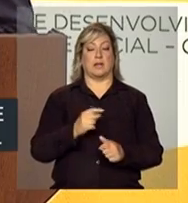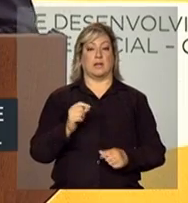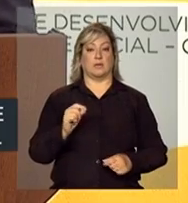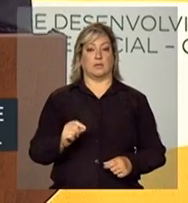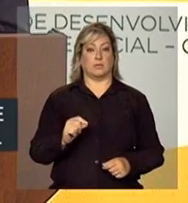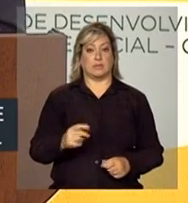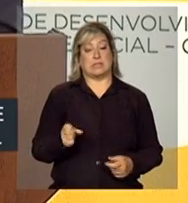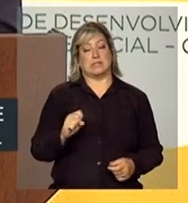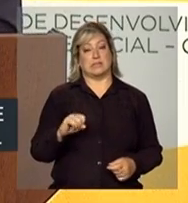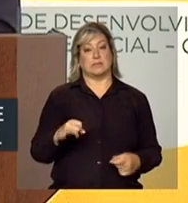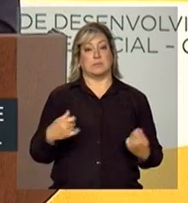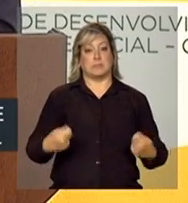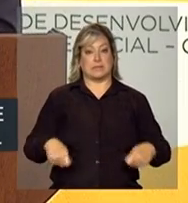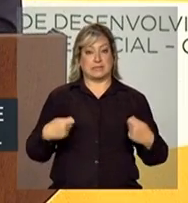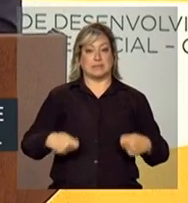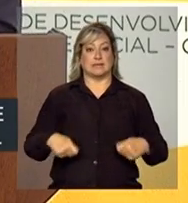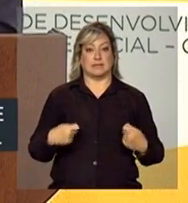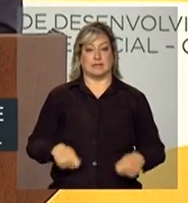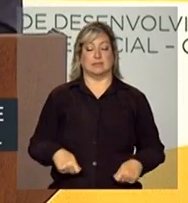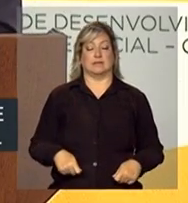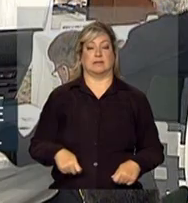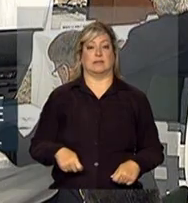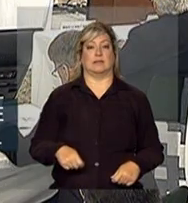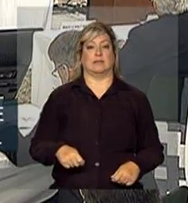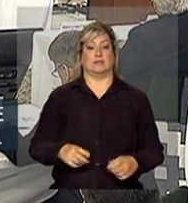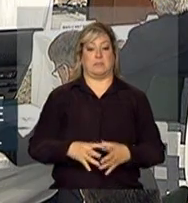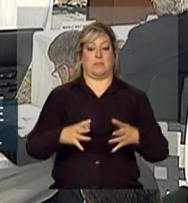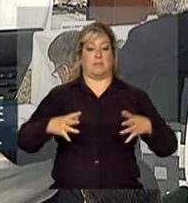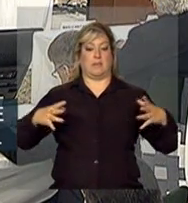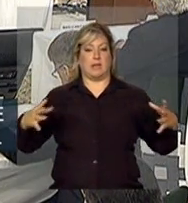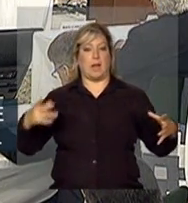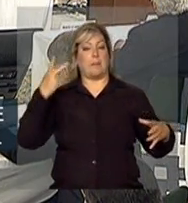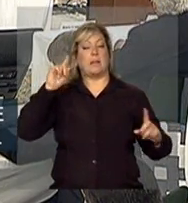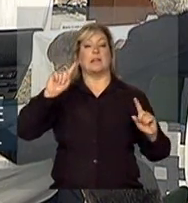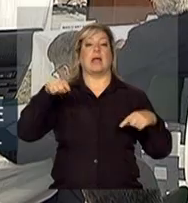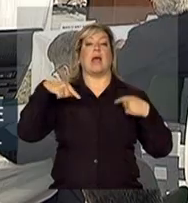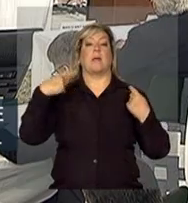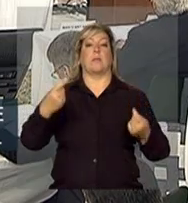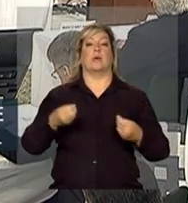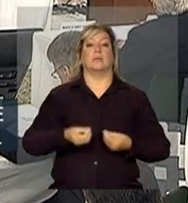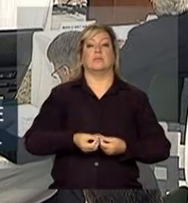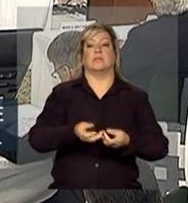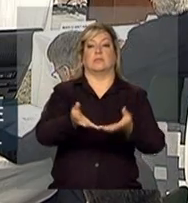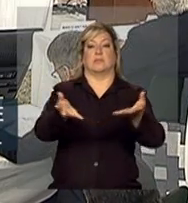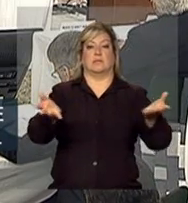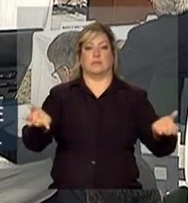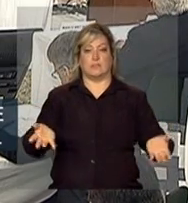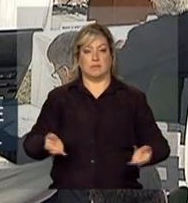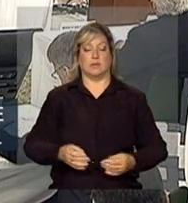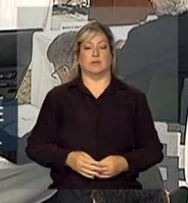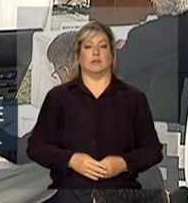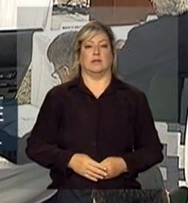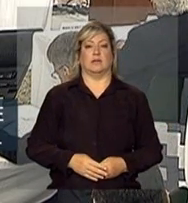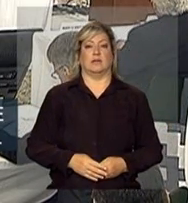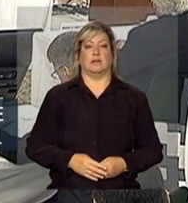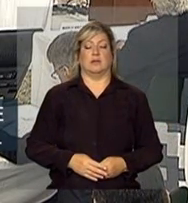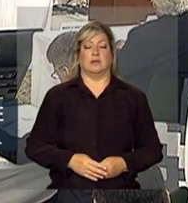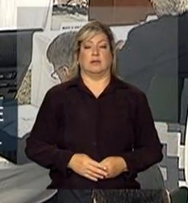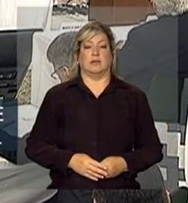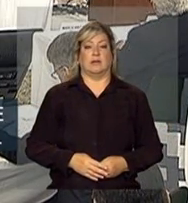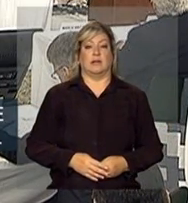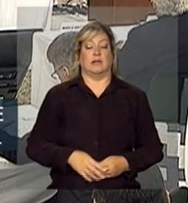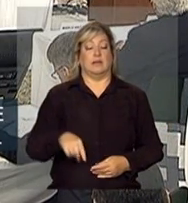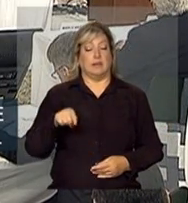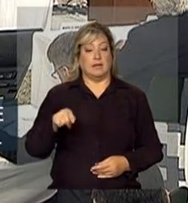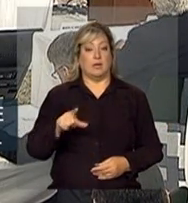se precisava crescer para depois distribuir, precisava ter um bolo para se distribuir, ele